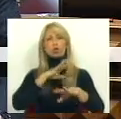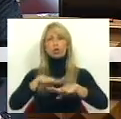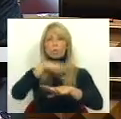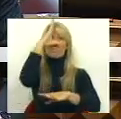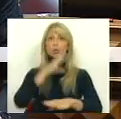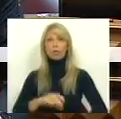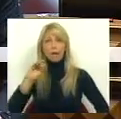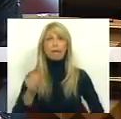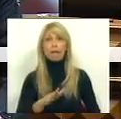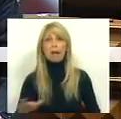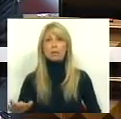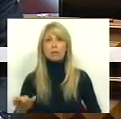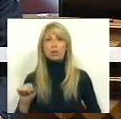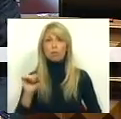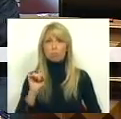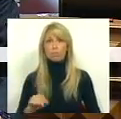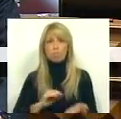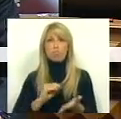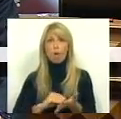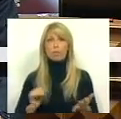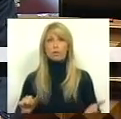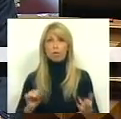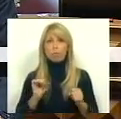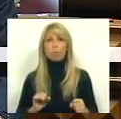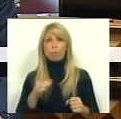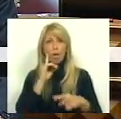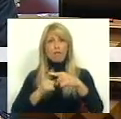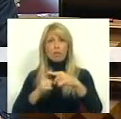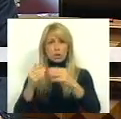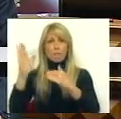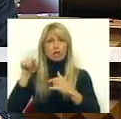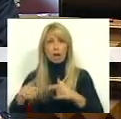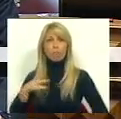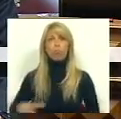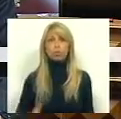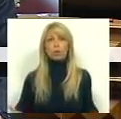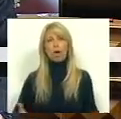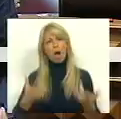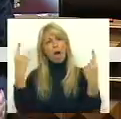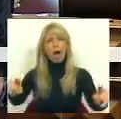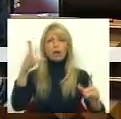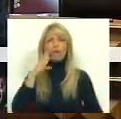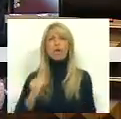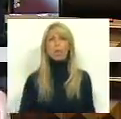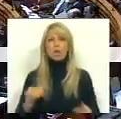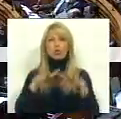as crianças são, as crianças pobres são os mais favorecidos em Portugal. Haja vergonha social.